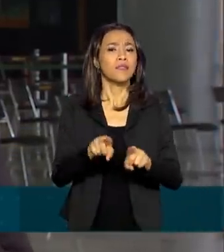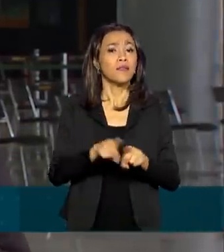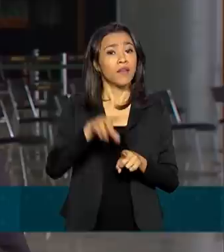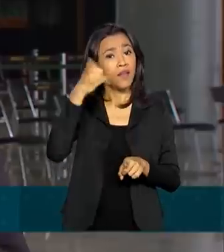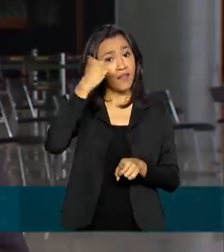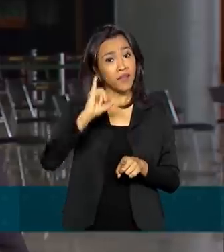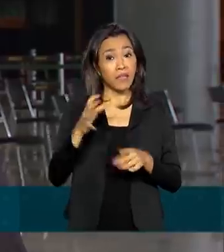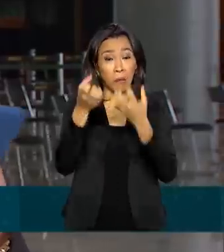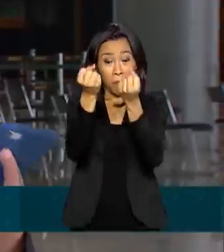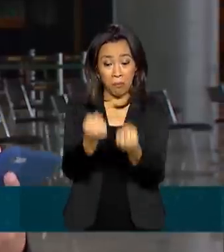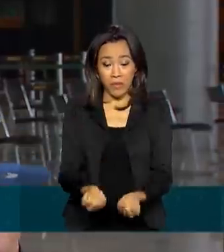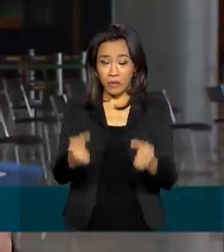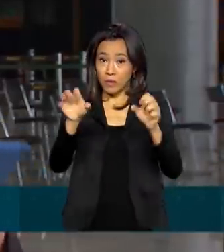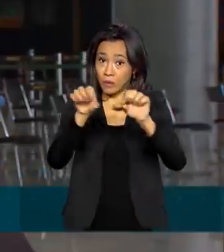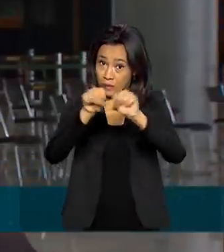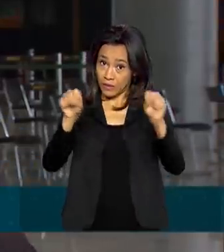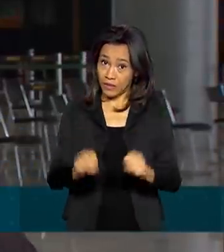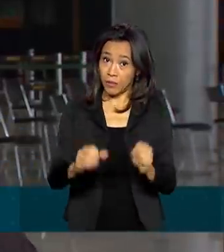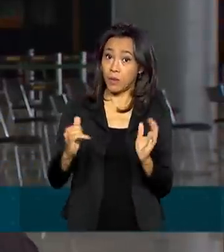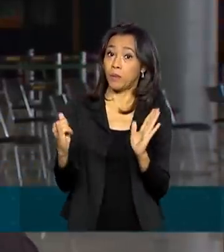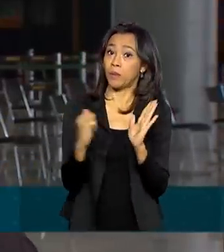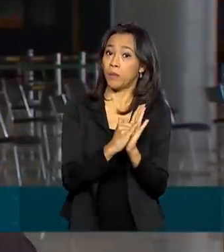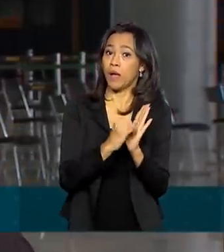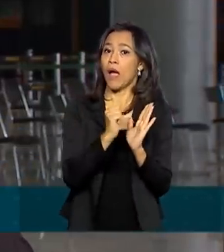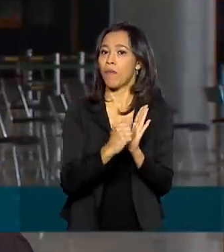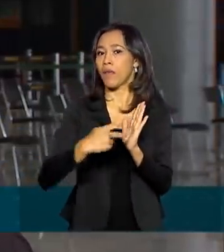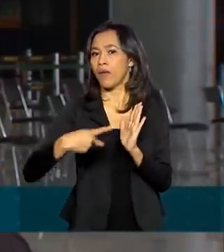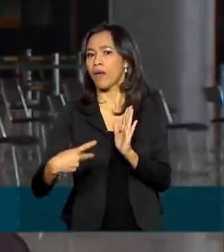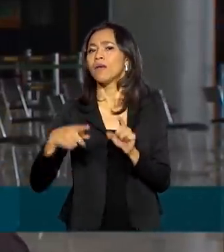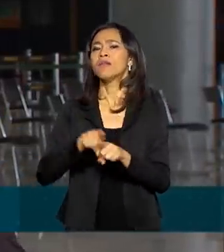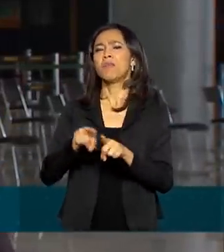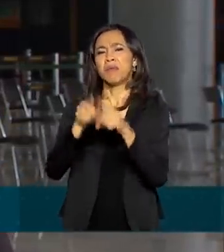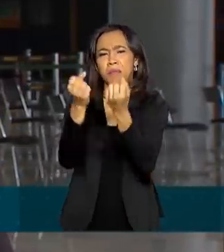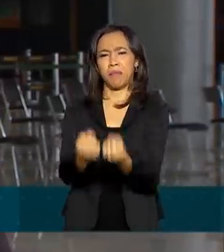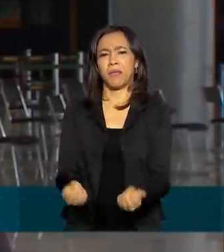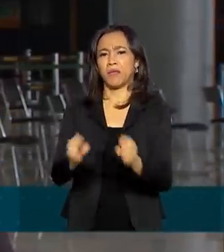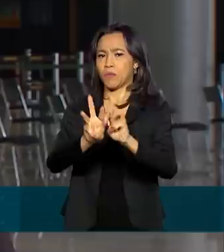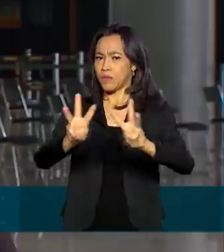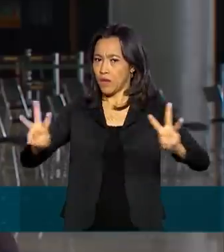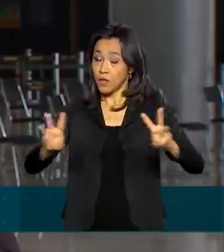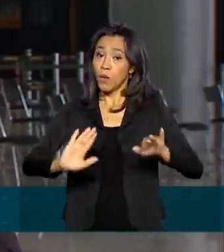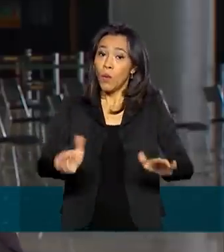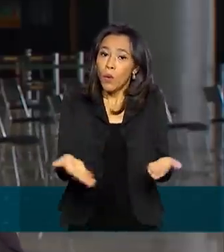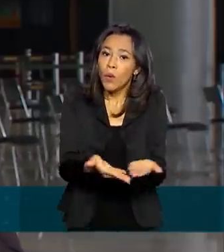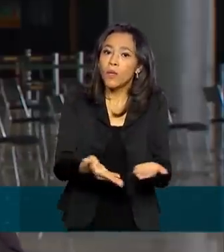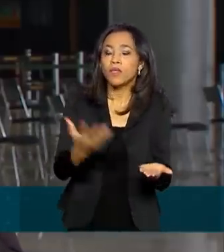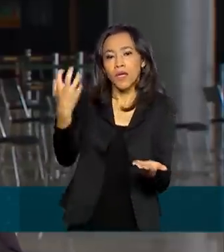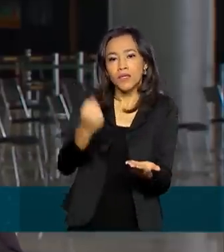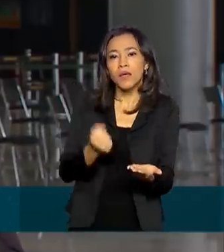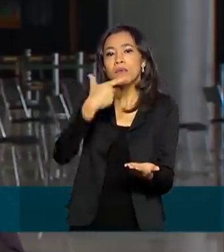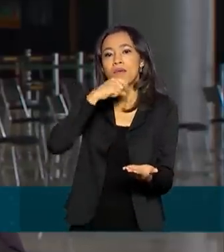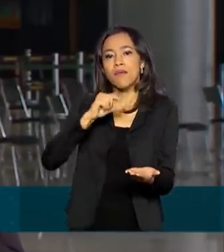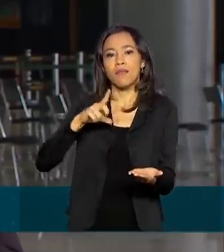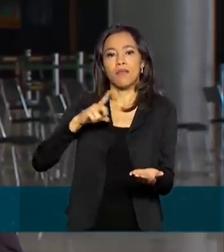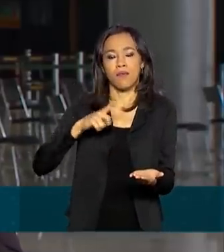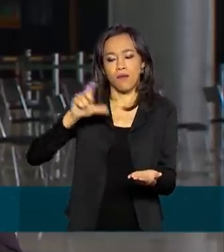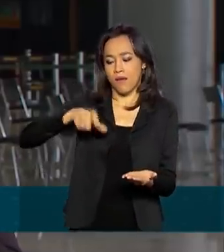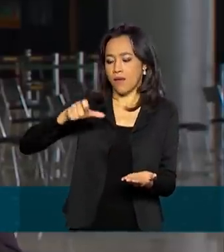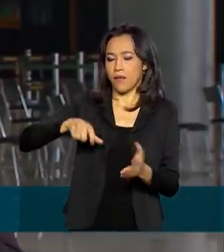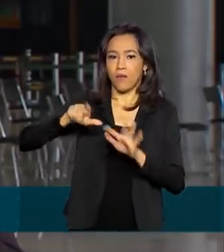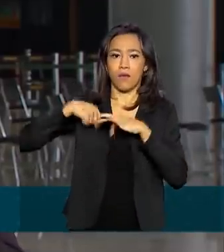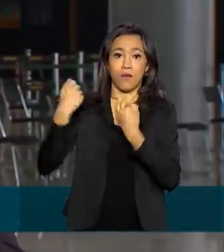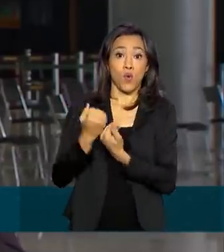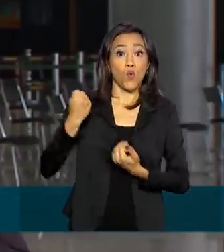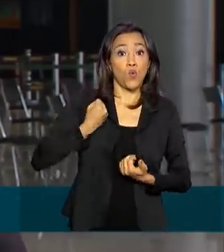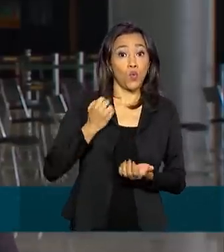sobrecarga no sistema, tanto no aplicativo quanto também no site. Lembrando que hoje recebe os beneficiários do Bolsa Família com NIS